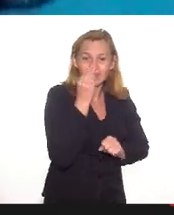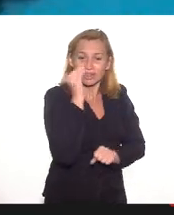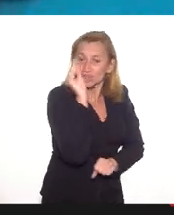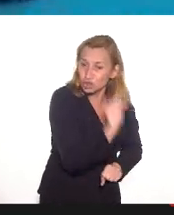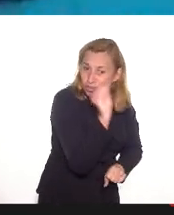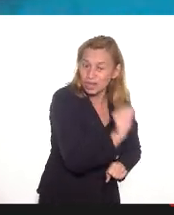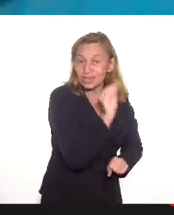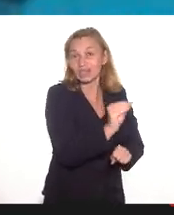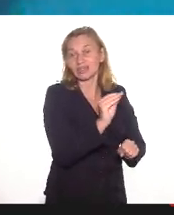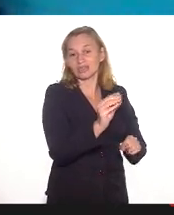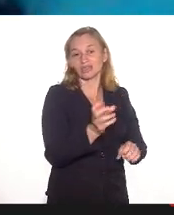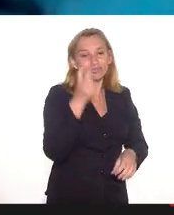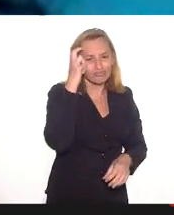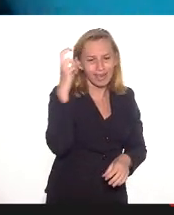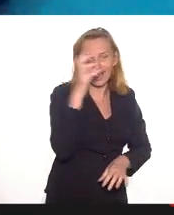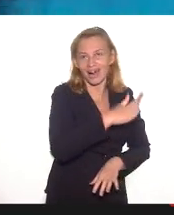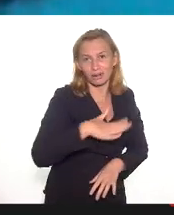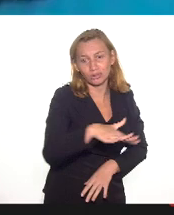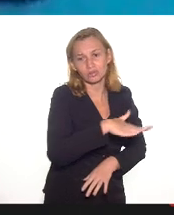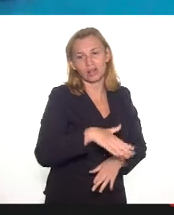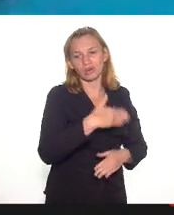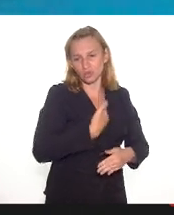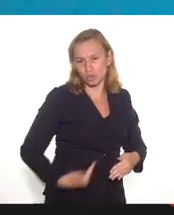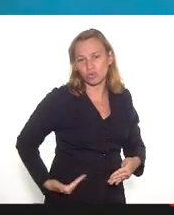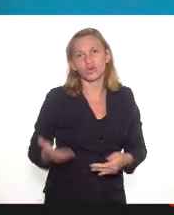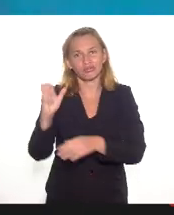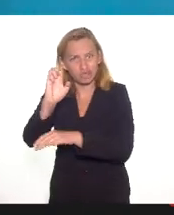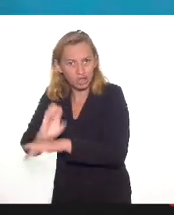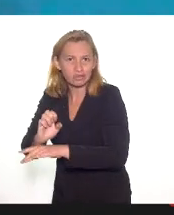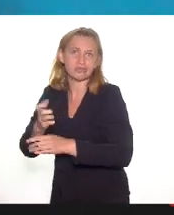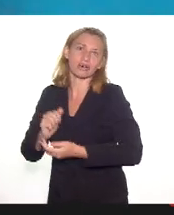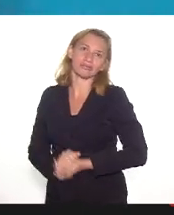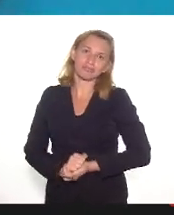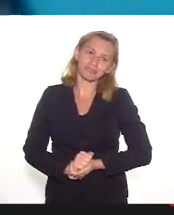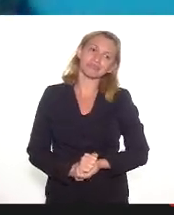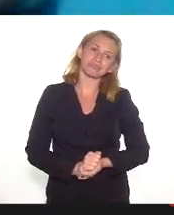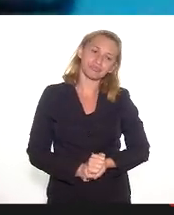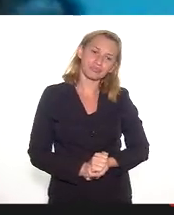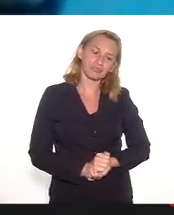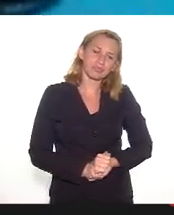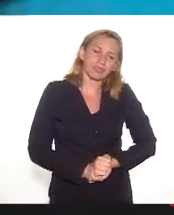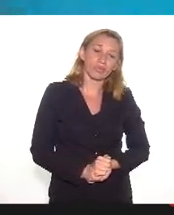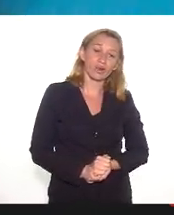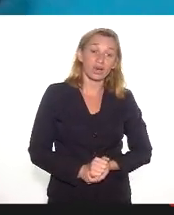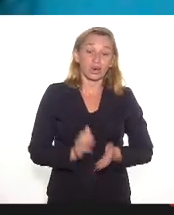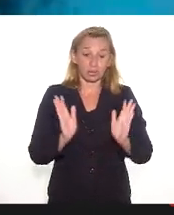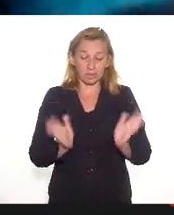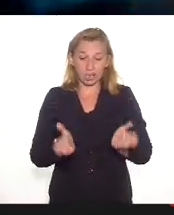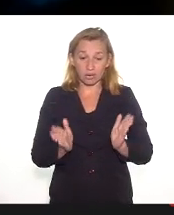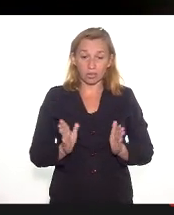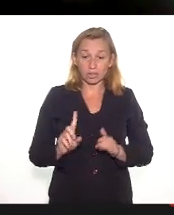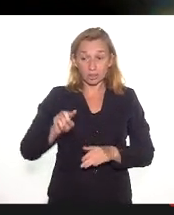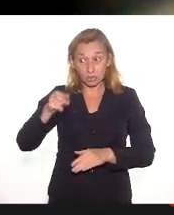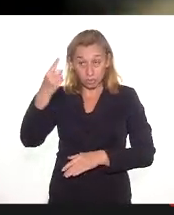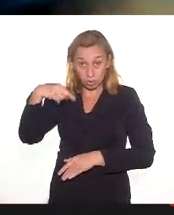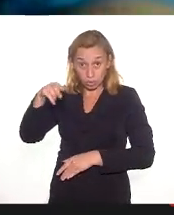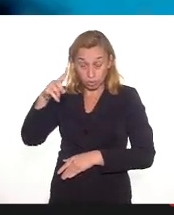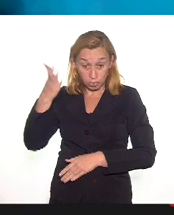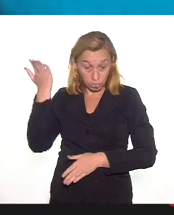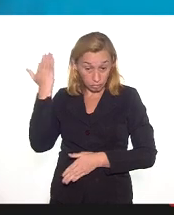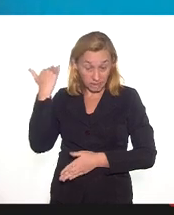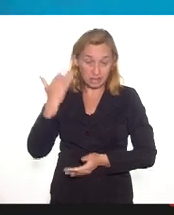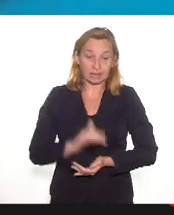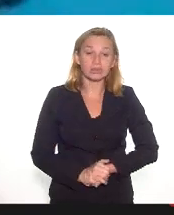do setor cultural pelos governos estaduais que, o atual e os que nos precederam, né,